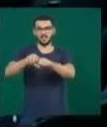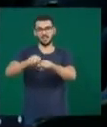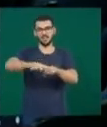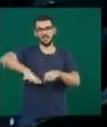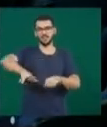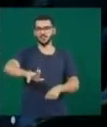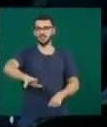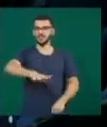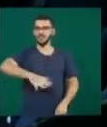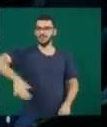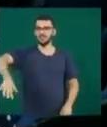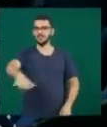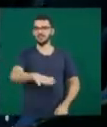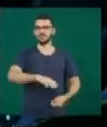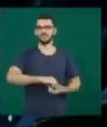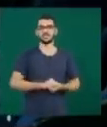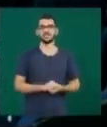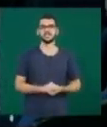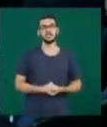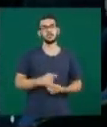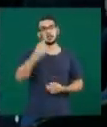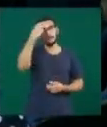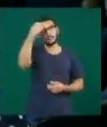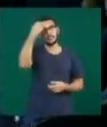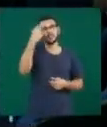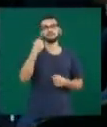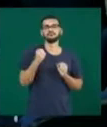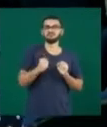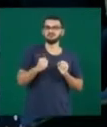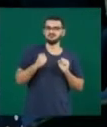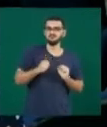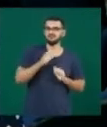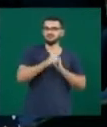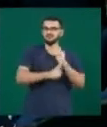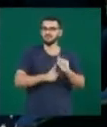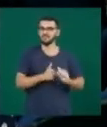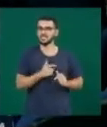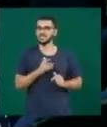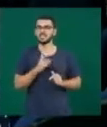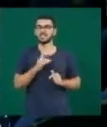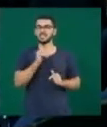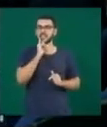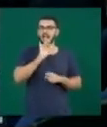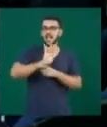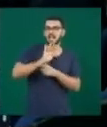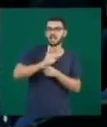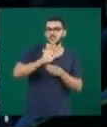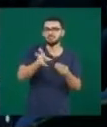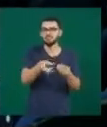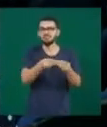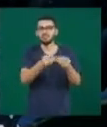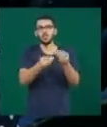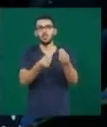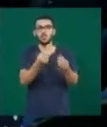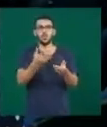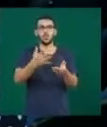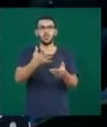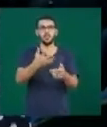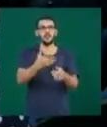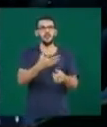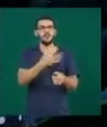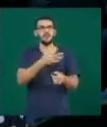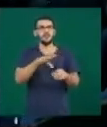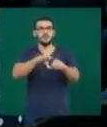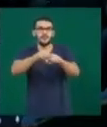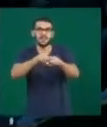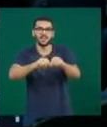poder trabalhar na formação de alunos que nos procuram para elevar o nível de escolaridade ou para se posicionar melhor no mercado